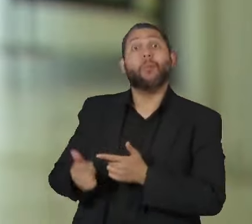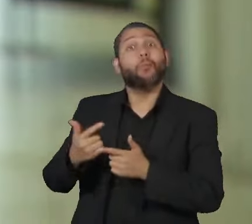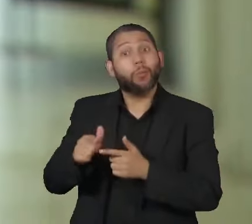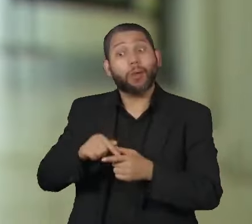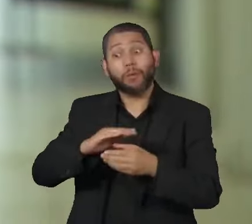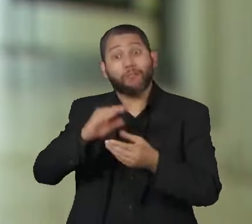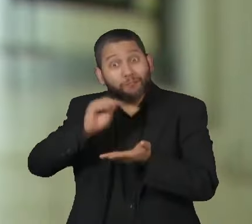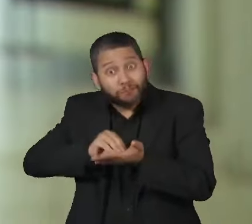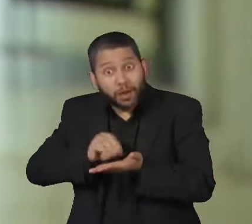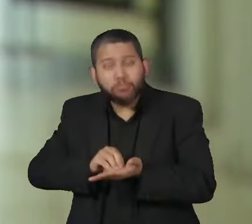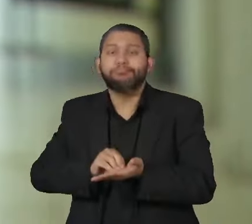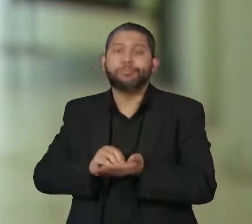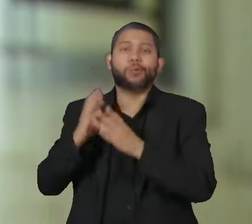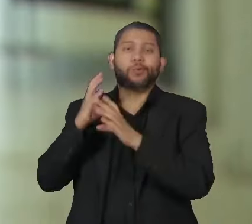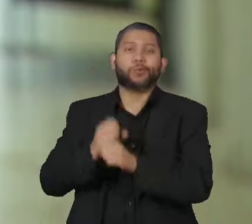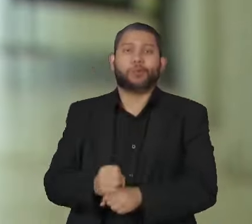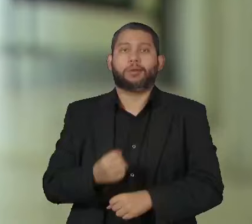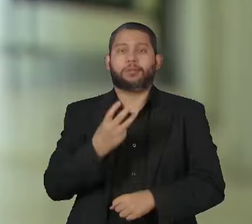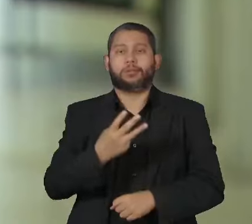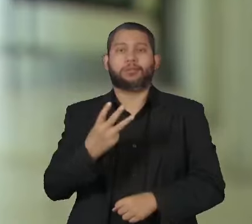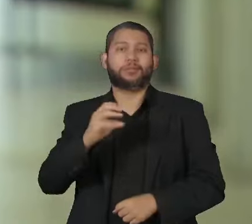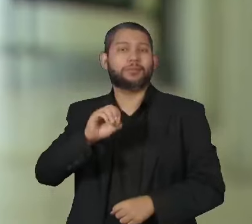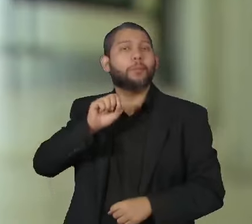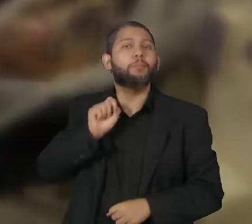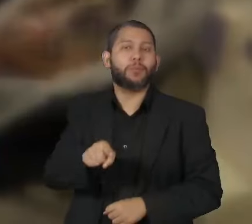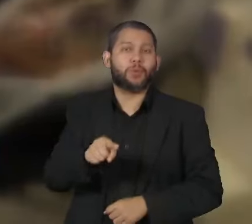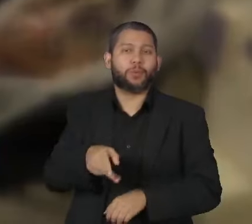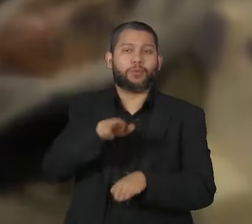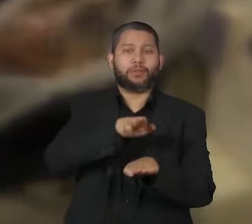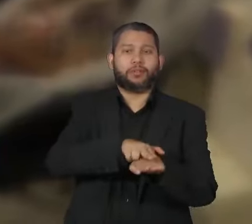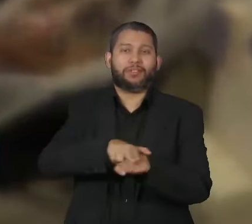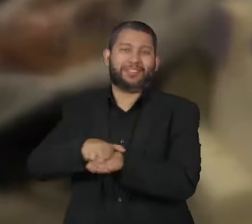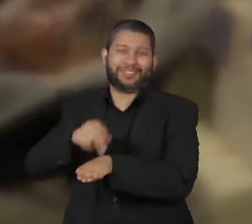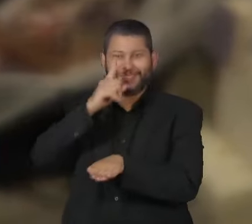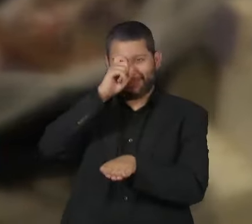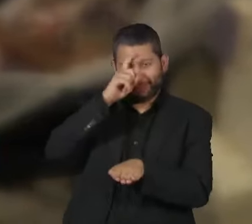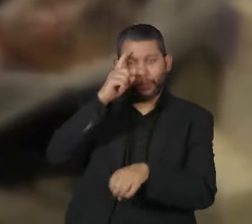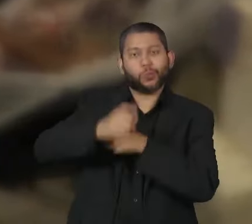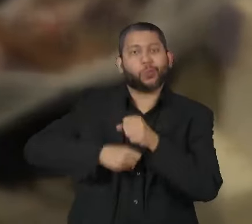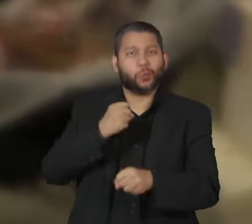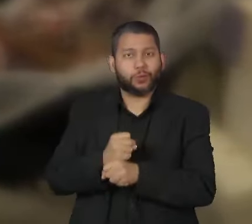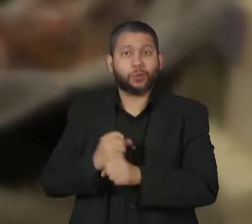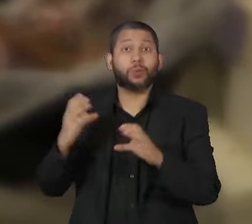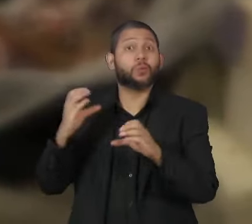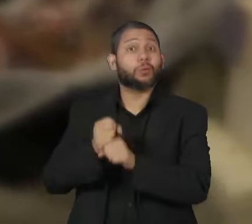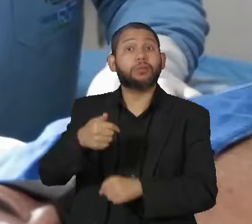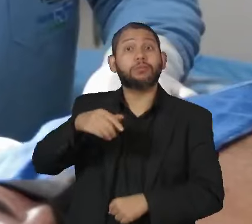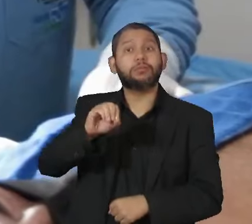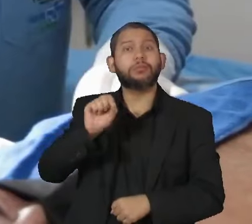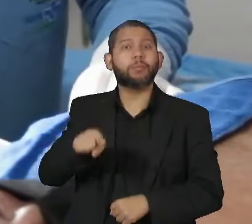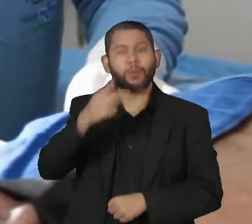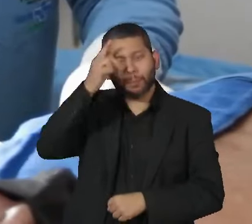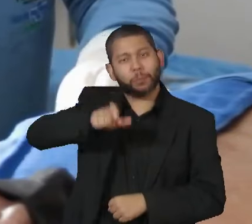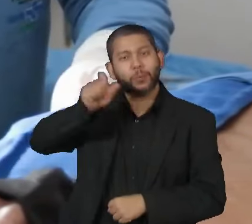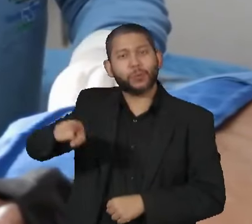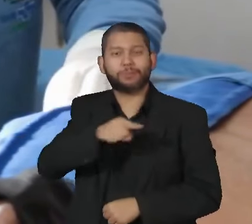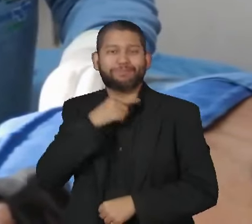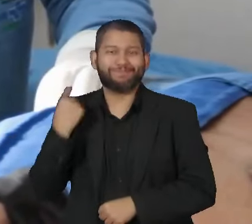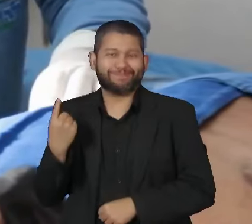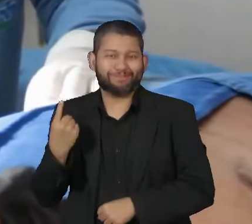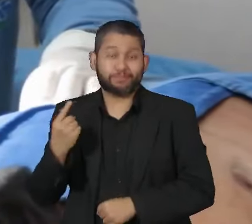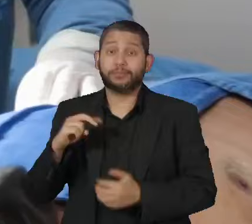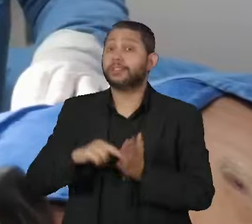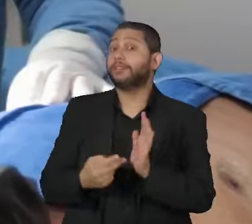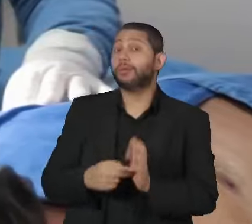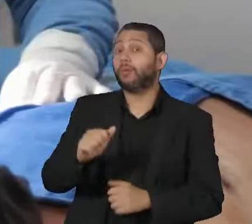causaram 330 mil internações por ano, que levaram a 70 mil óbitos em média. Isso corresponde a